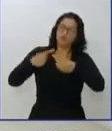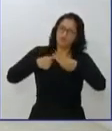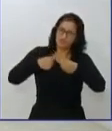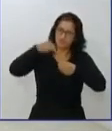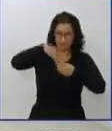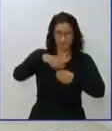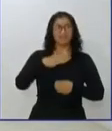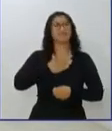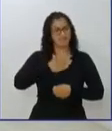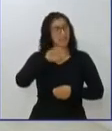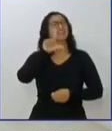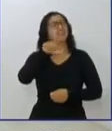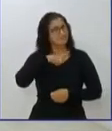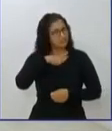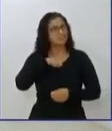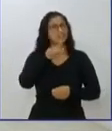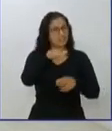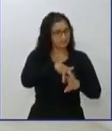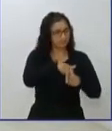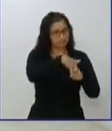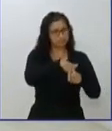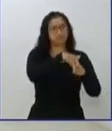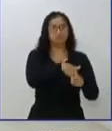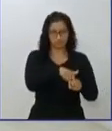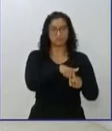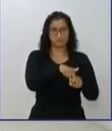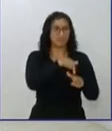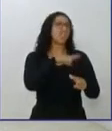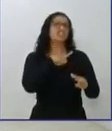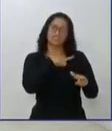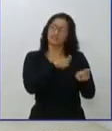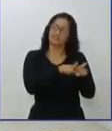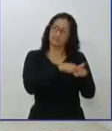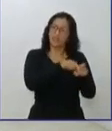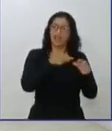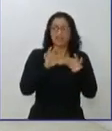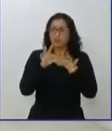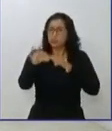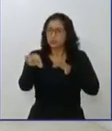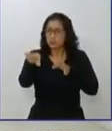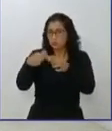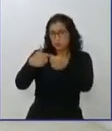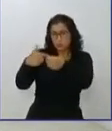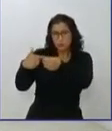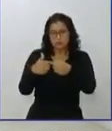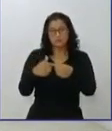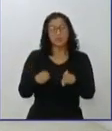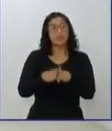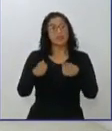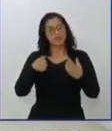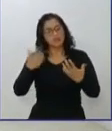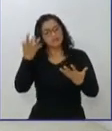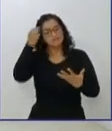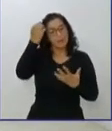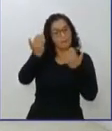polo, e nem por isso eu sou elitista. O que eu estou querendo dizer para o senhor é que seria mais difícil o acesso a essas